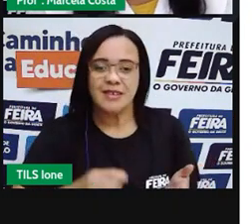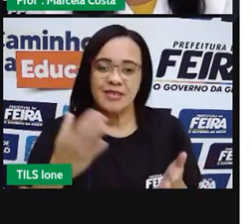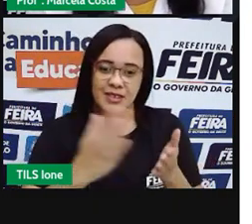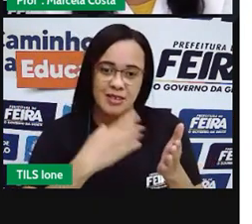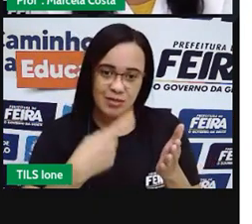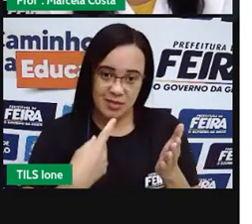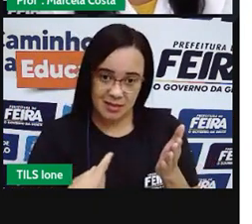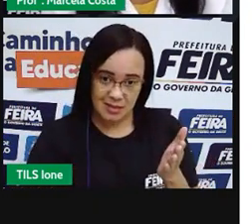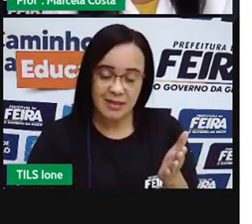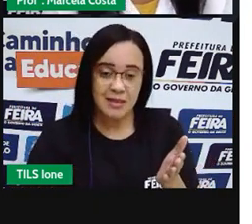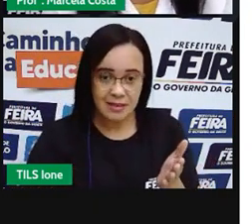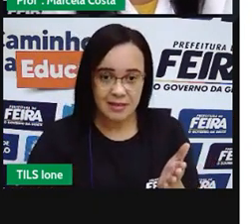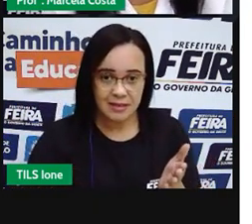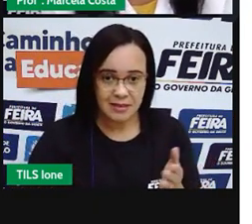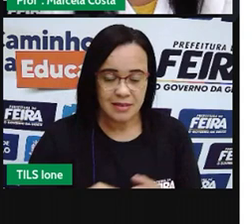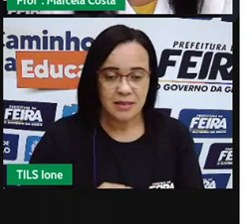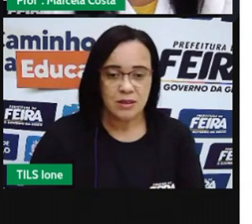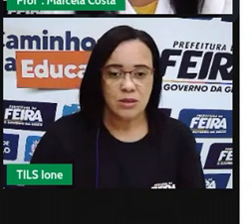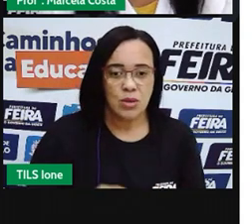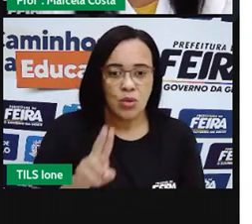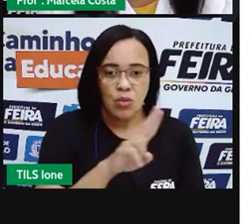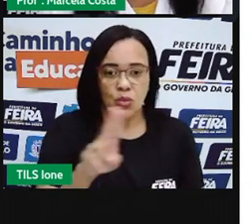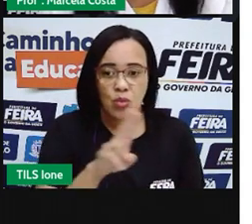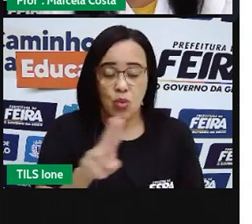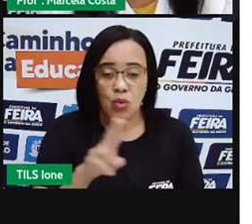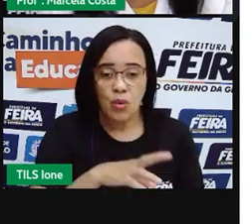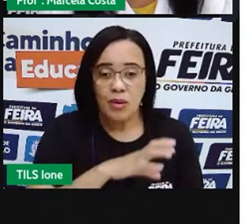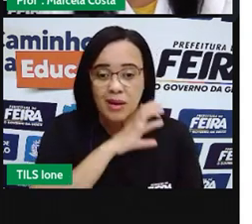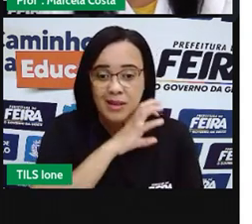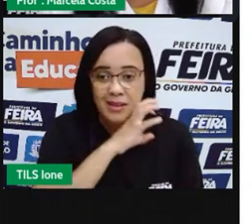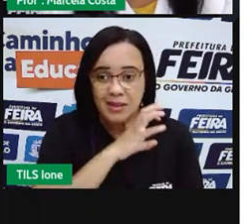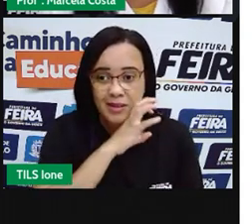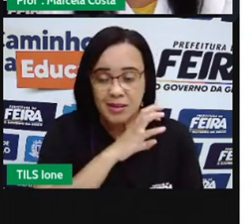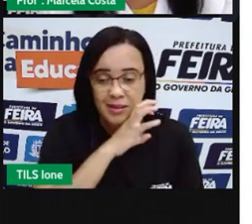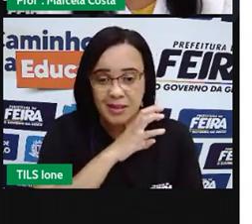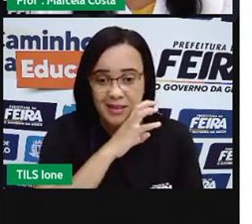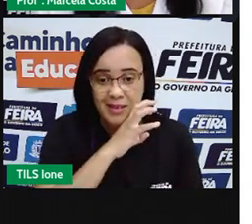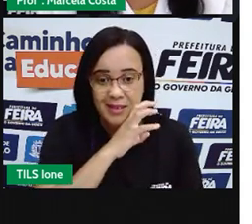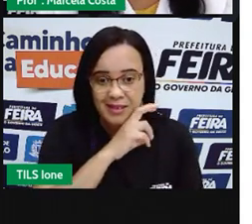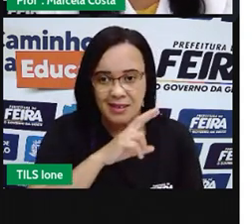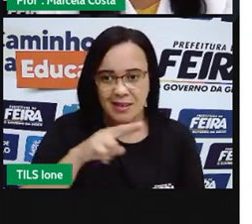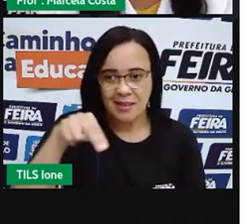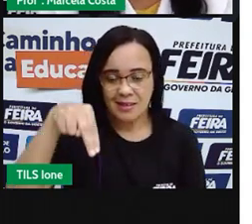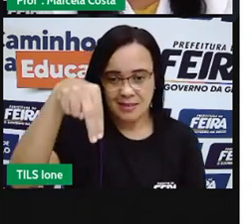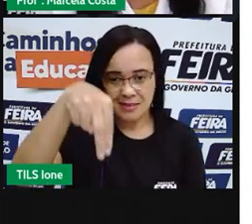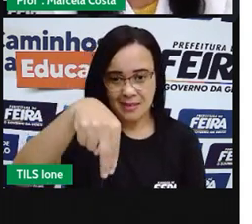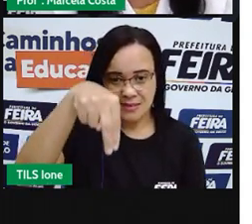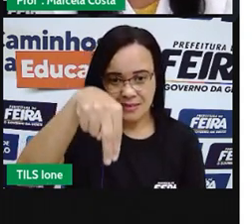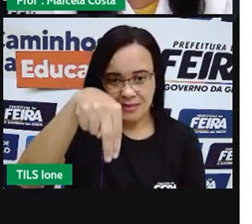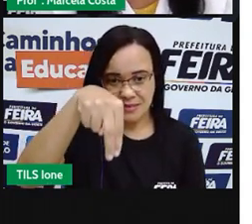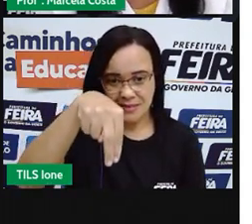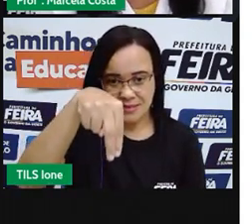Agora, vou falar o nome de um animal que começa com a letra N. Olha,